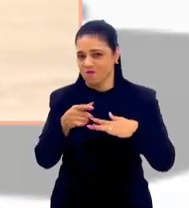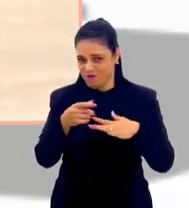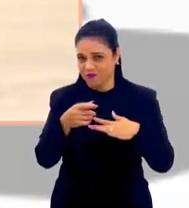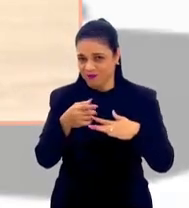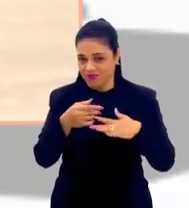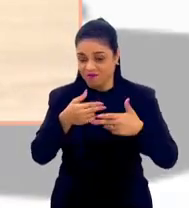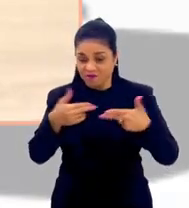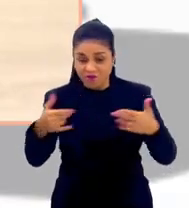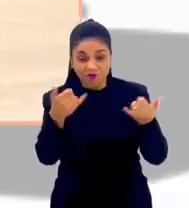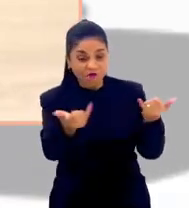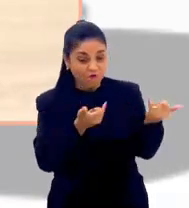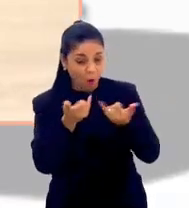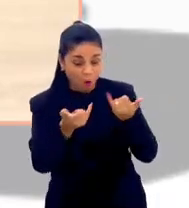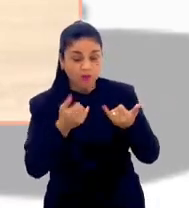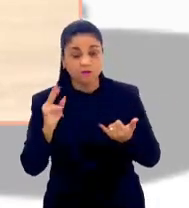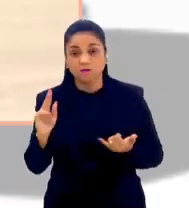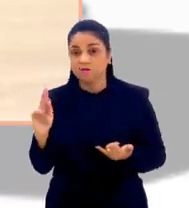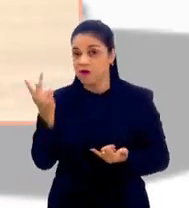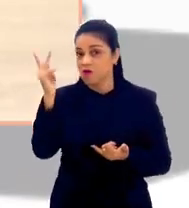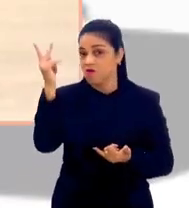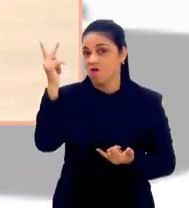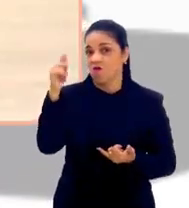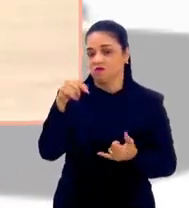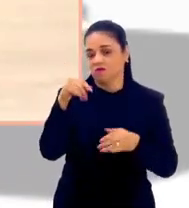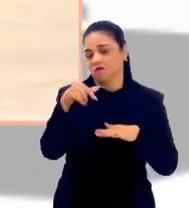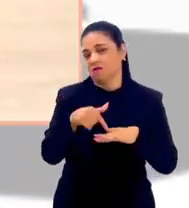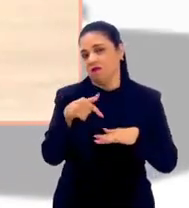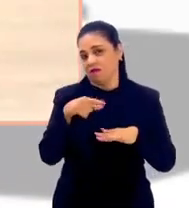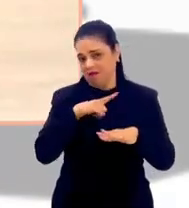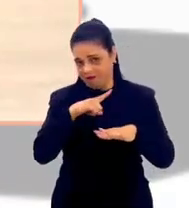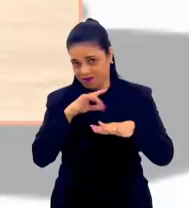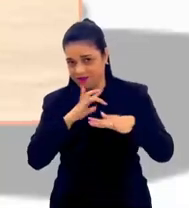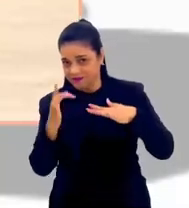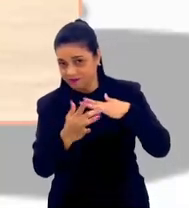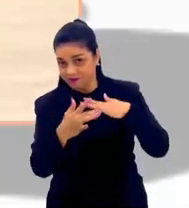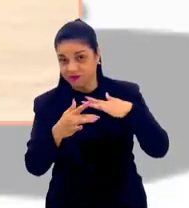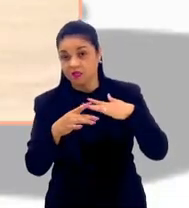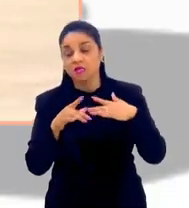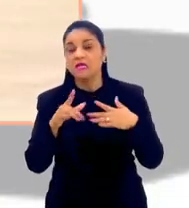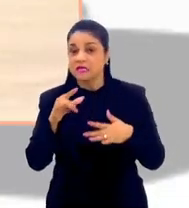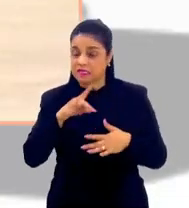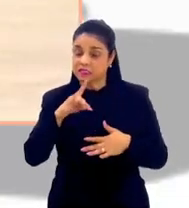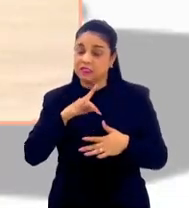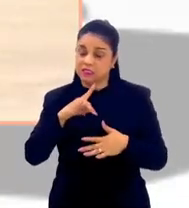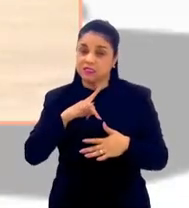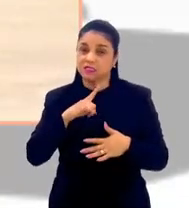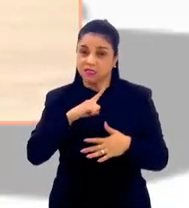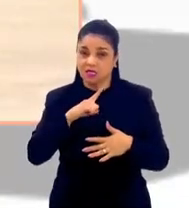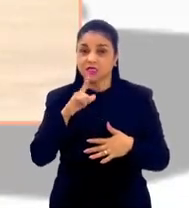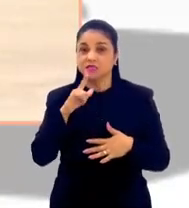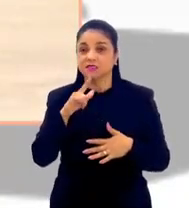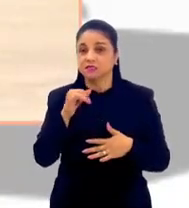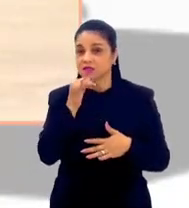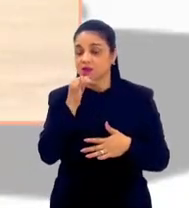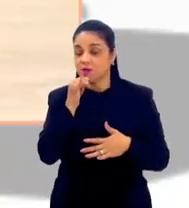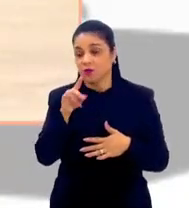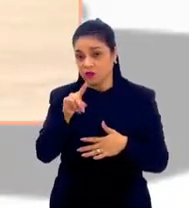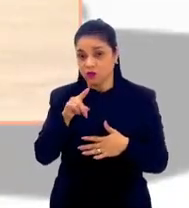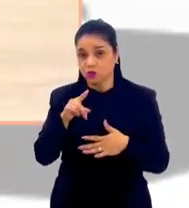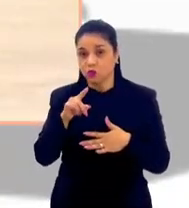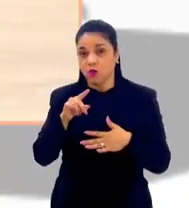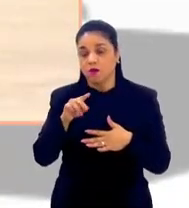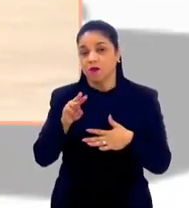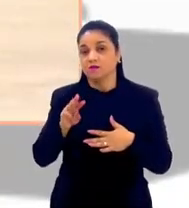a partir da informação valiosa que ali se encontra. Na sua própria página, né? Eu soube que você faz mentoria